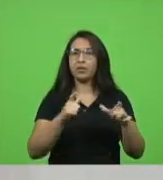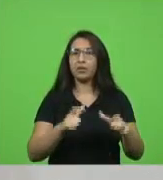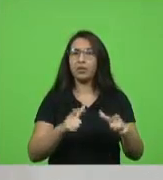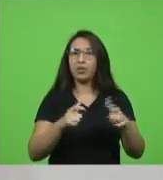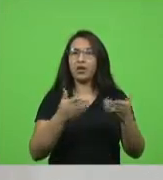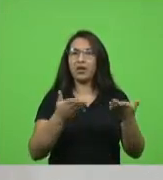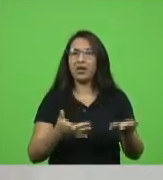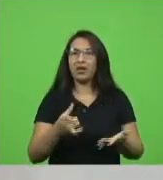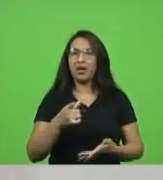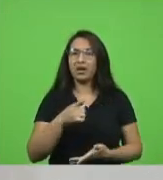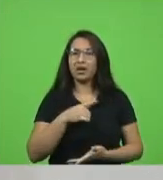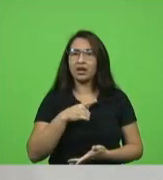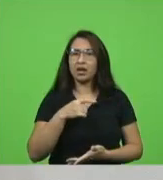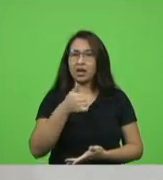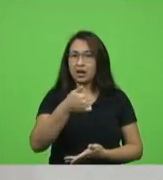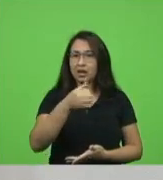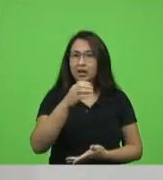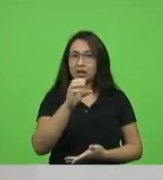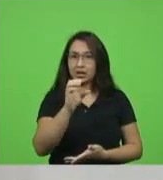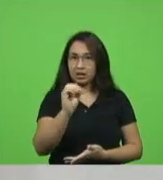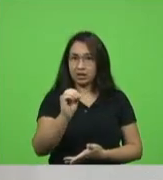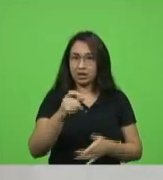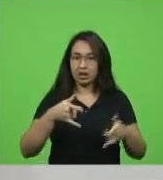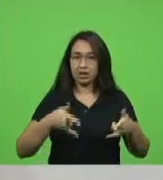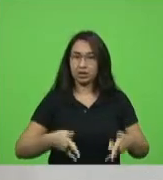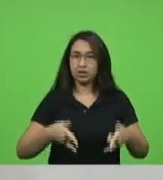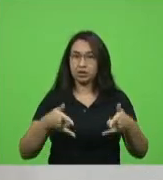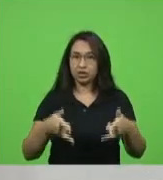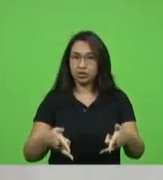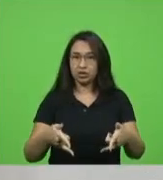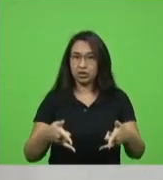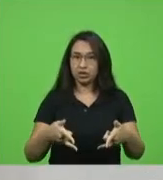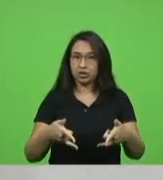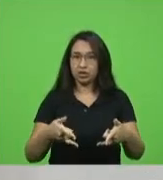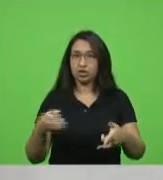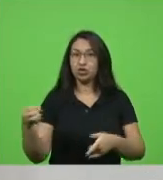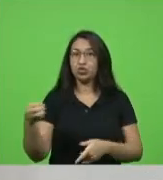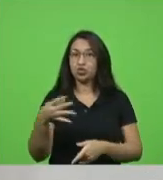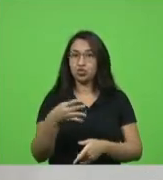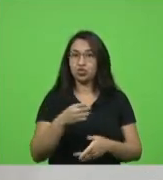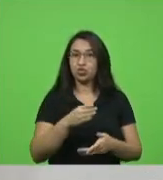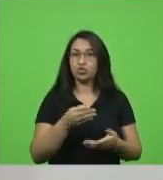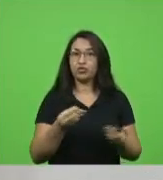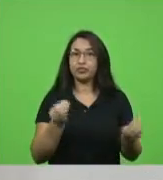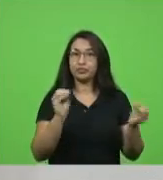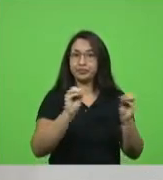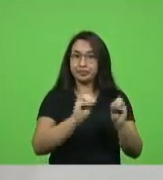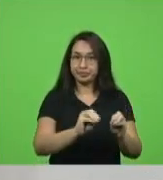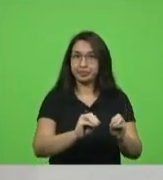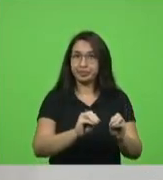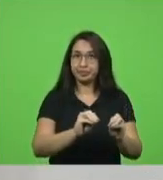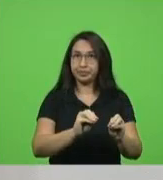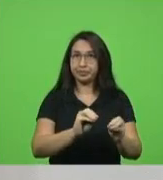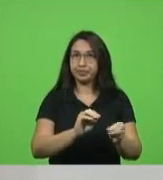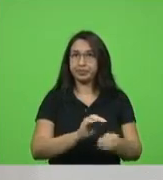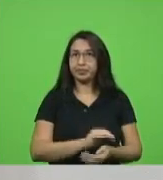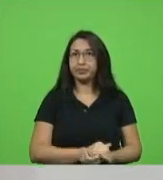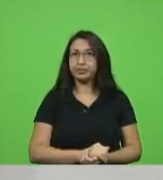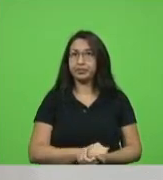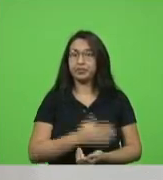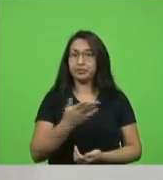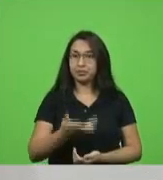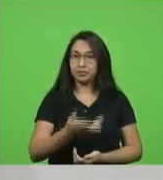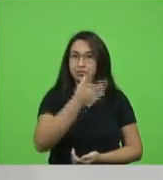leitos de UTI Covid foram contratados foram contratualizados melhor dizendo pelo prefeito